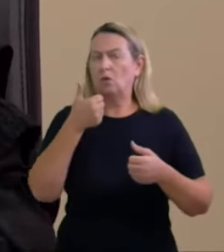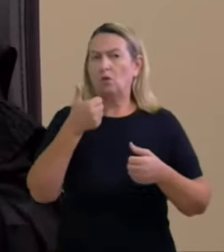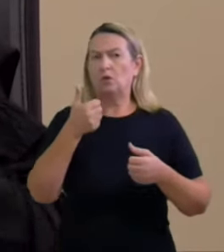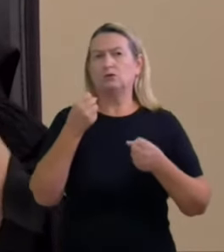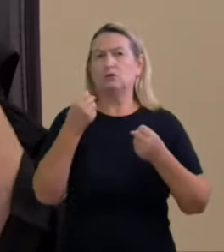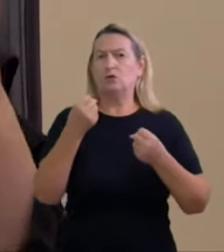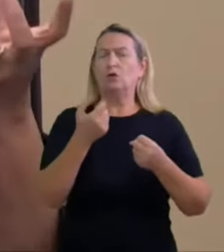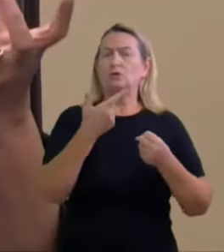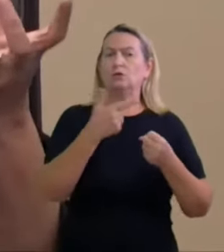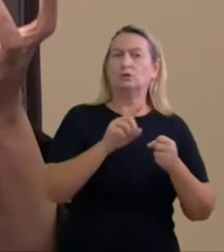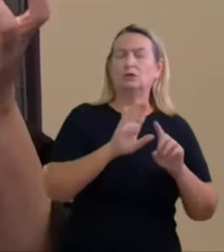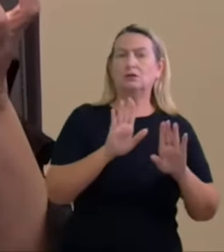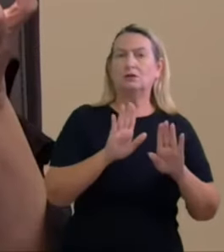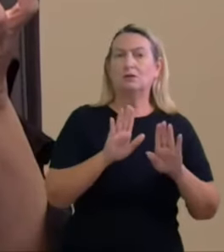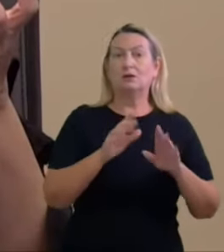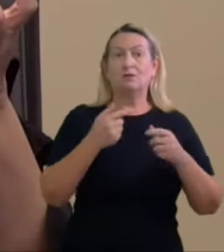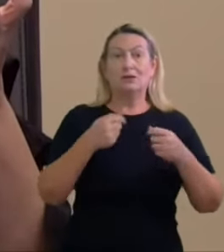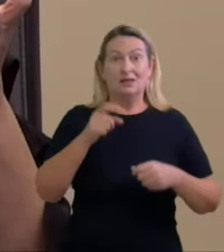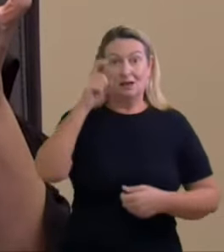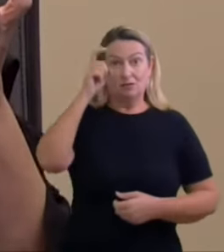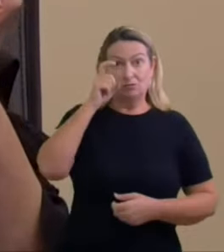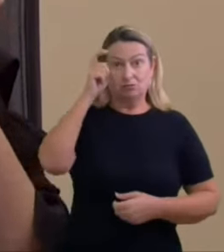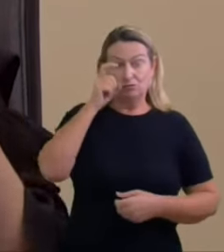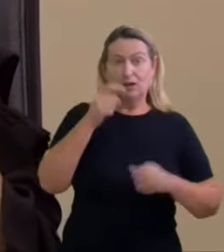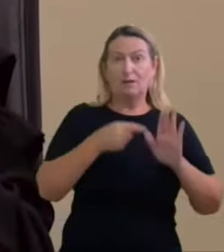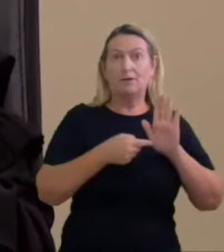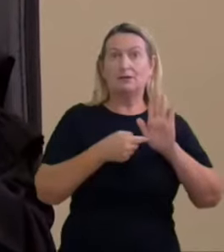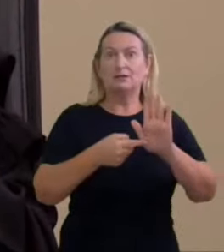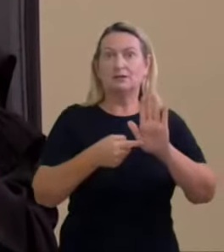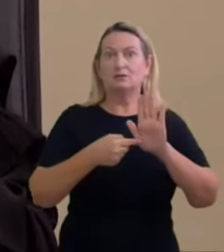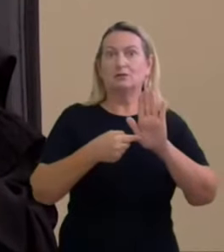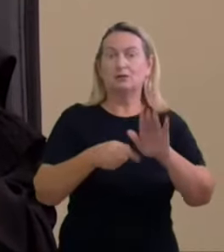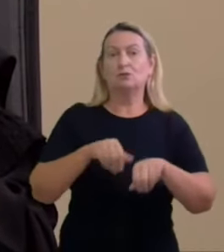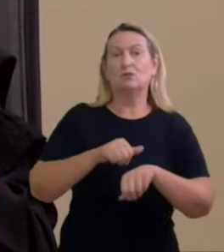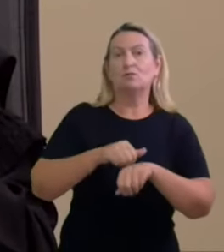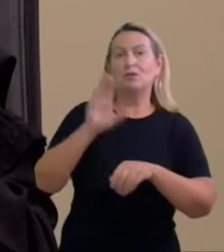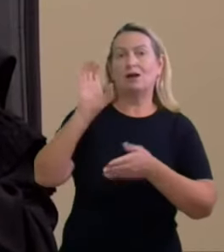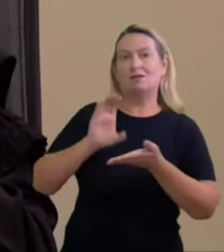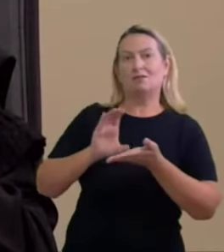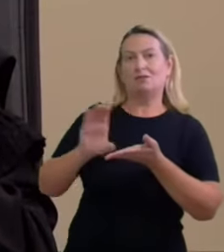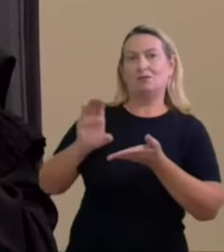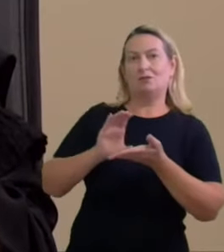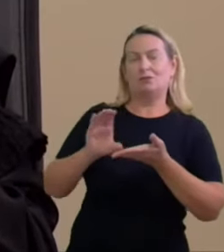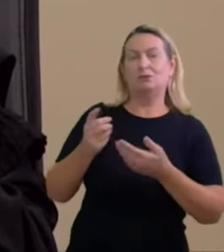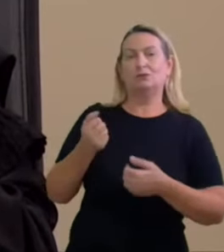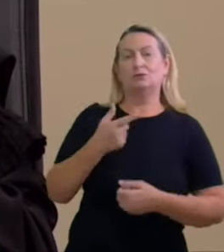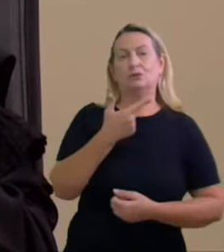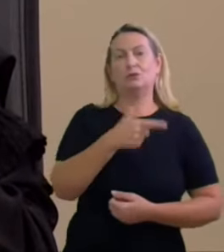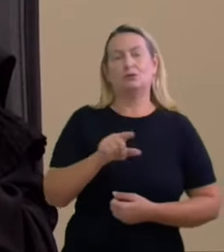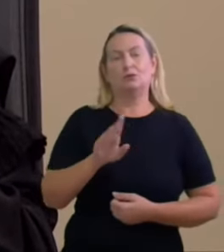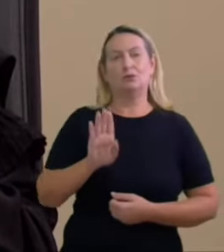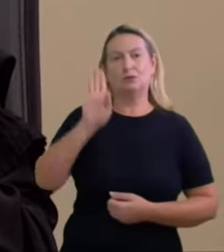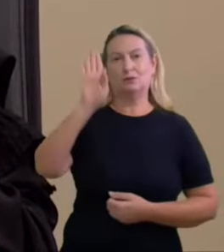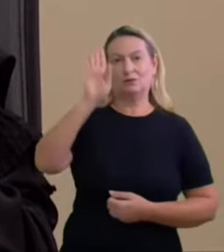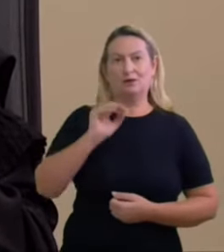aparecido com mais recursos do que os outros está escrito aqui no voto do TSE a